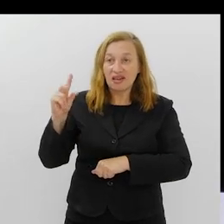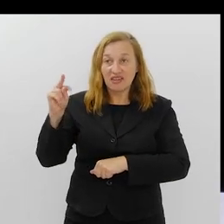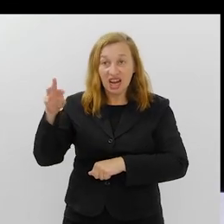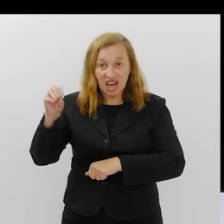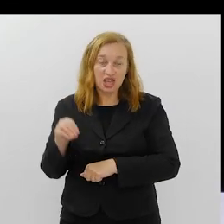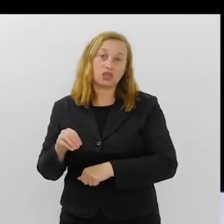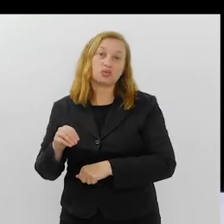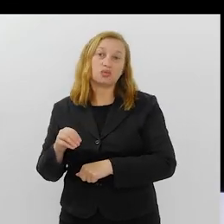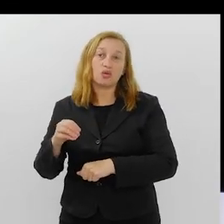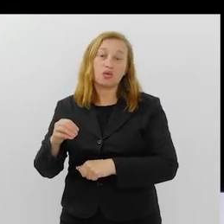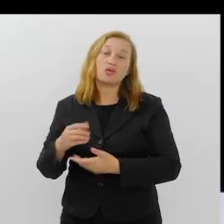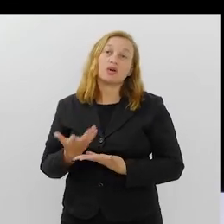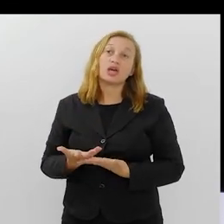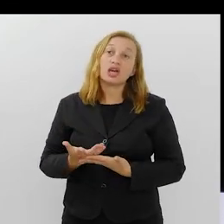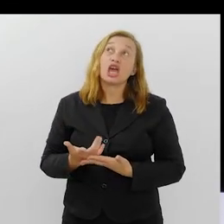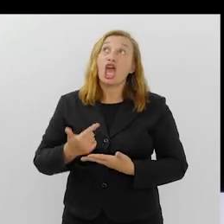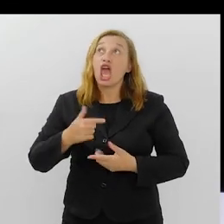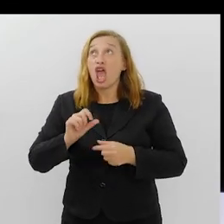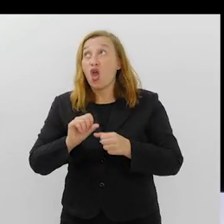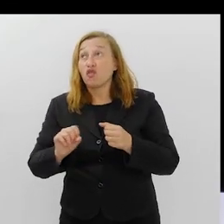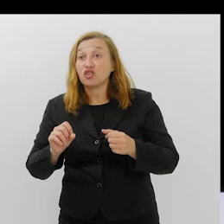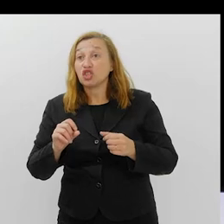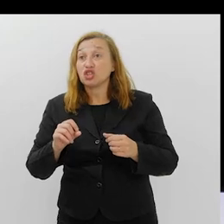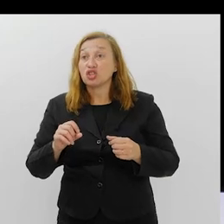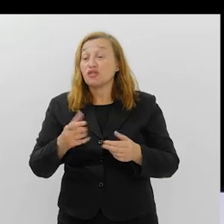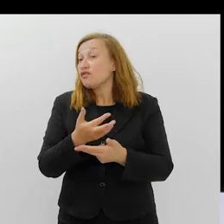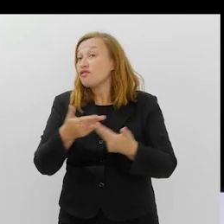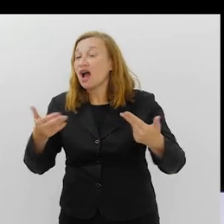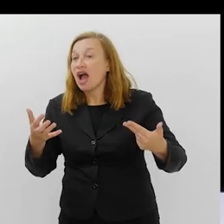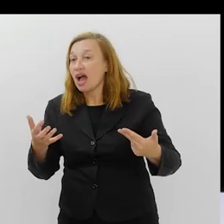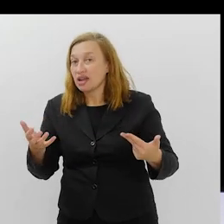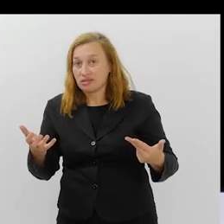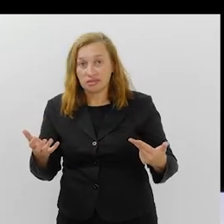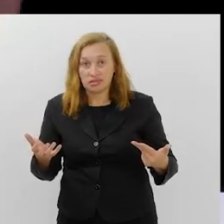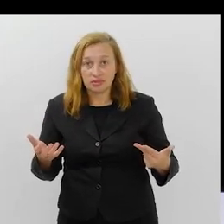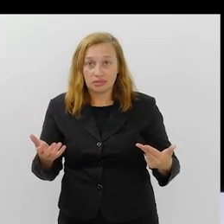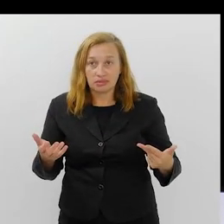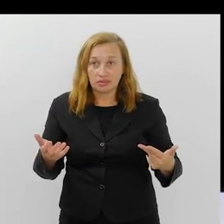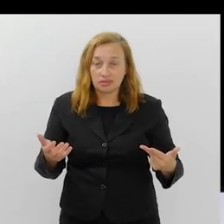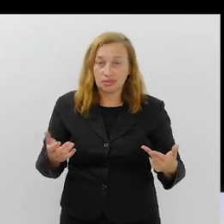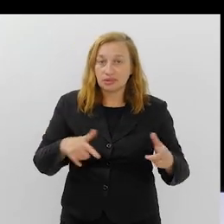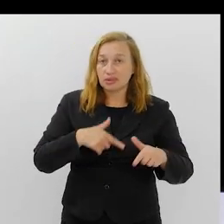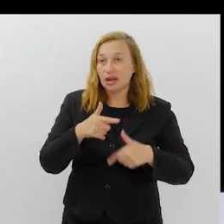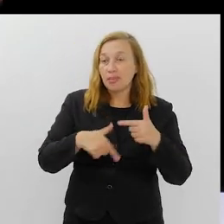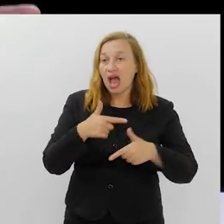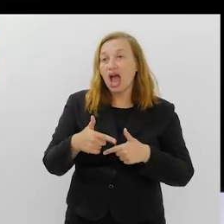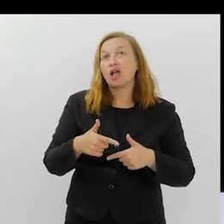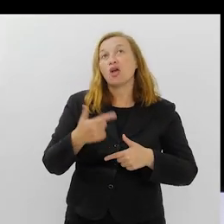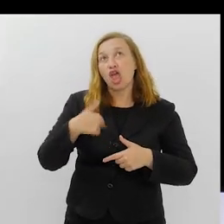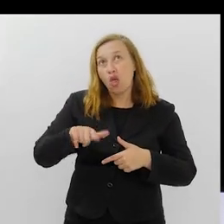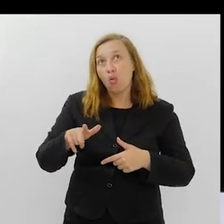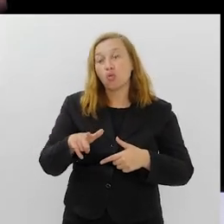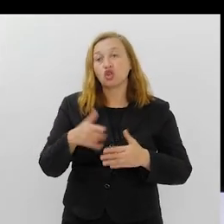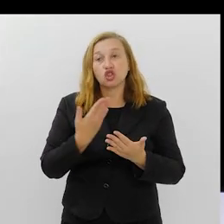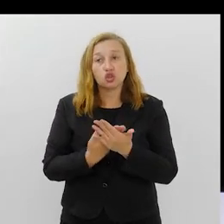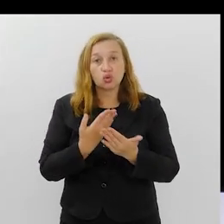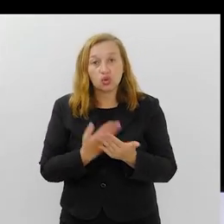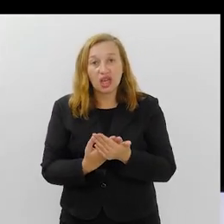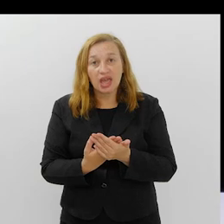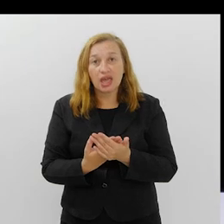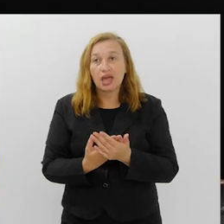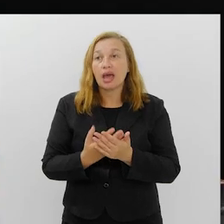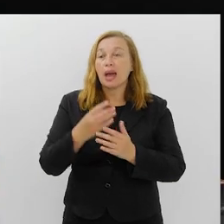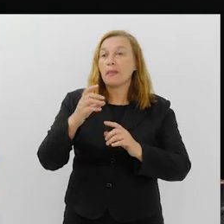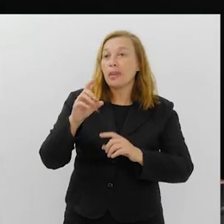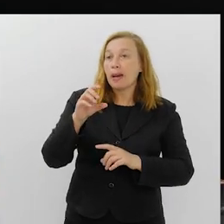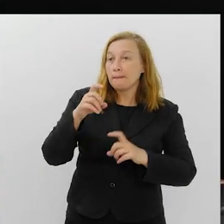dedicar ao Carnaval então eu fiz faculdade de medicina de biologia até chegar no meio desse caminho todo e dizer assim quer saber de uma coisa? Eu vou para a